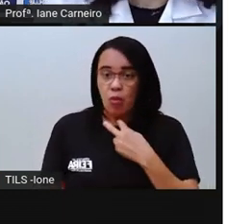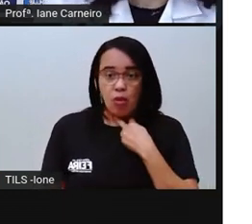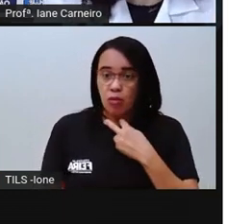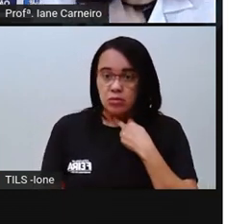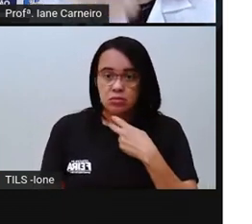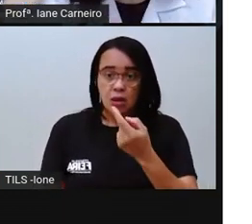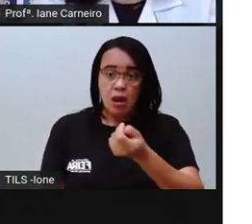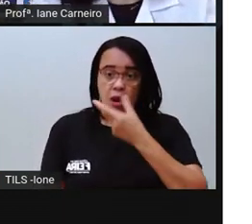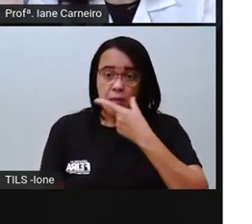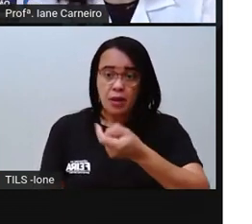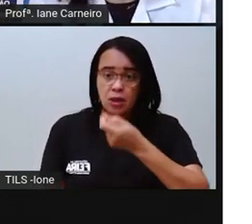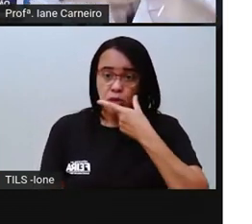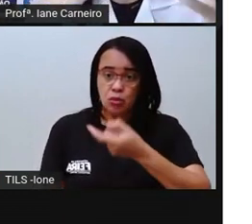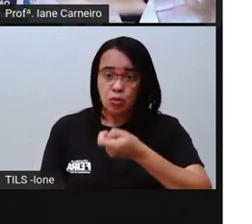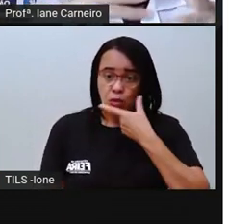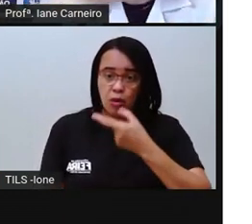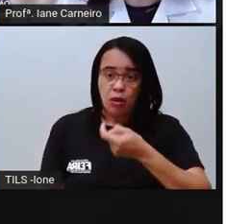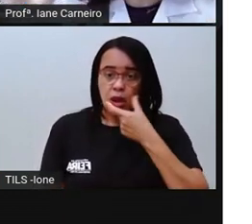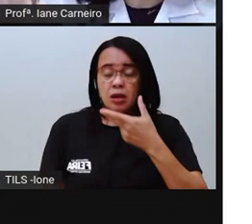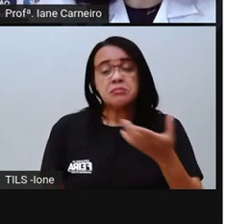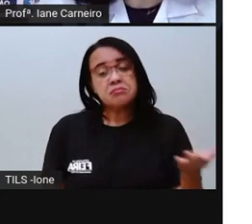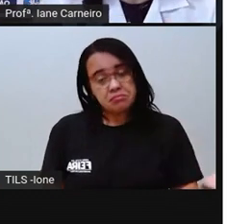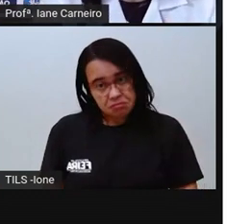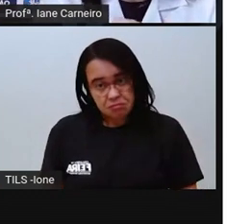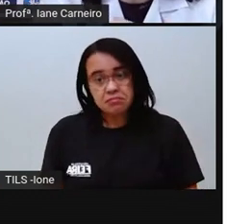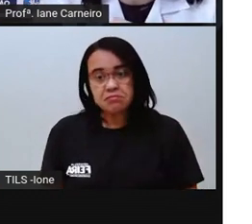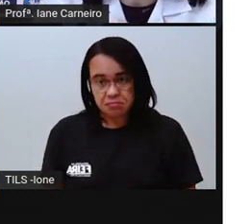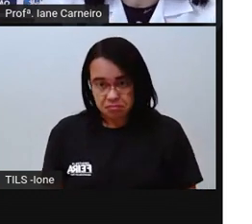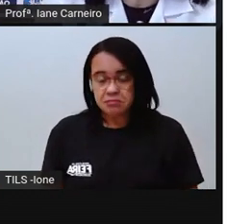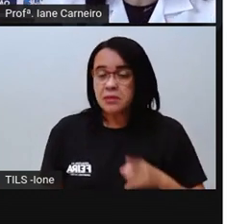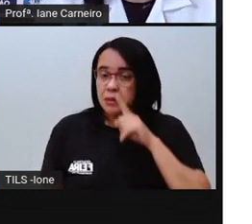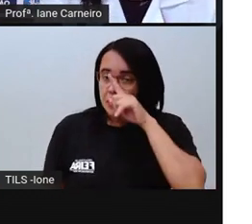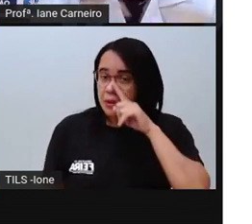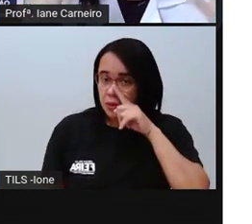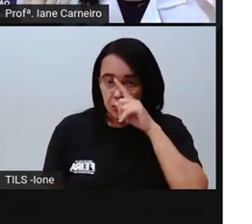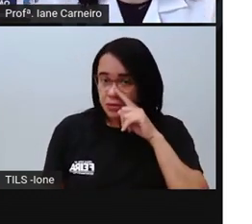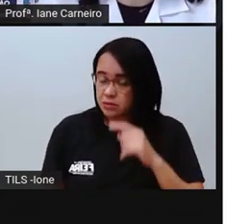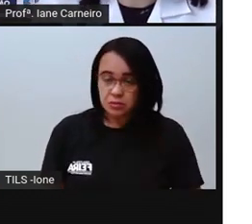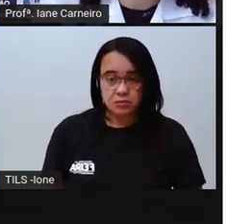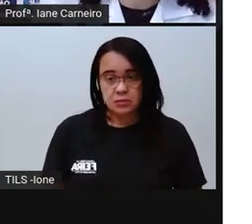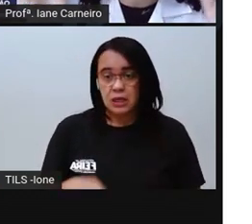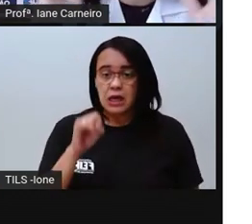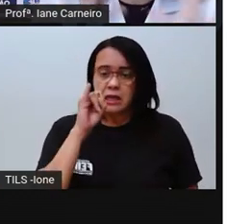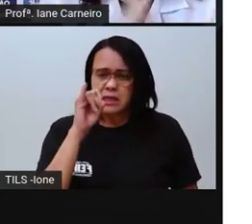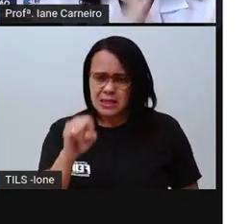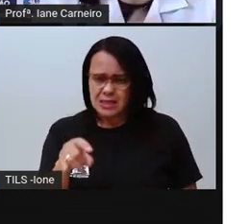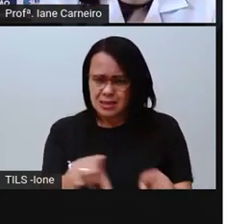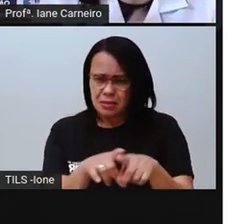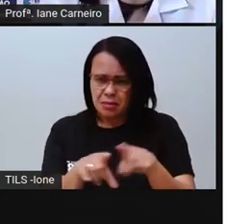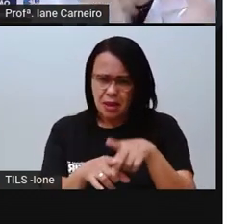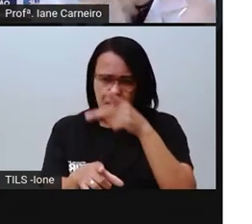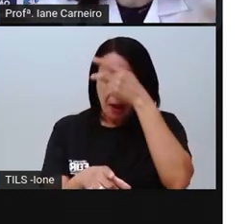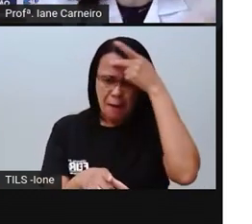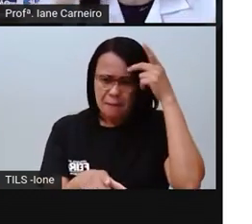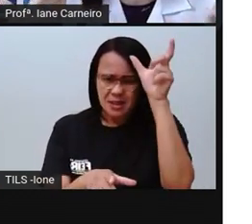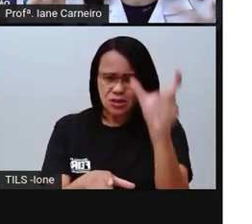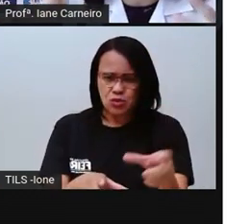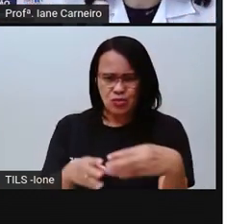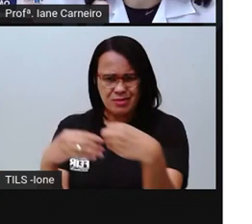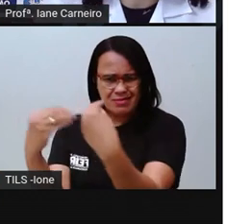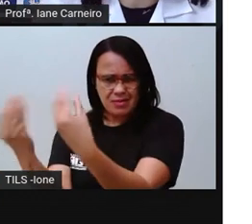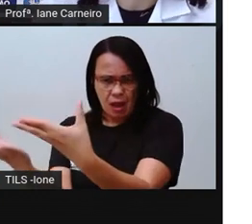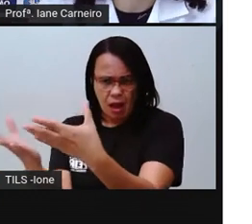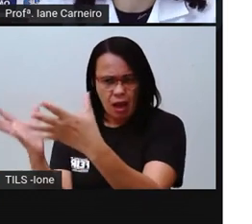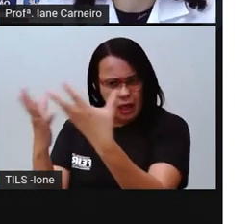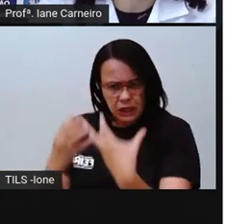também que não pode é beber algo que alguém lhe deu e você não conhece, né? Se você não conhece a pessoa, você não pode aceitar a bebida dessa outra pessoa